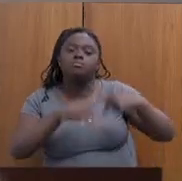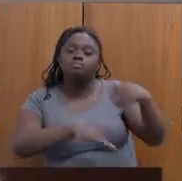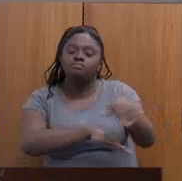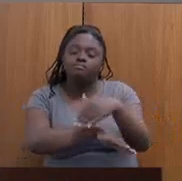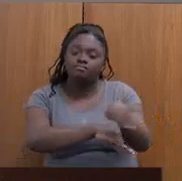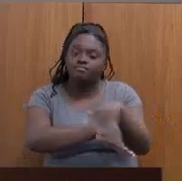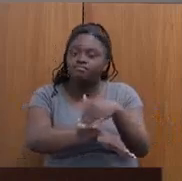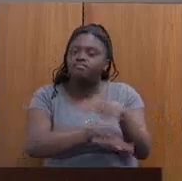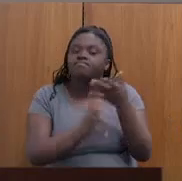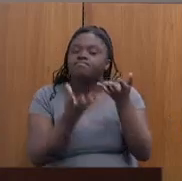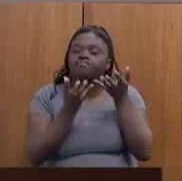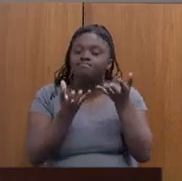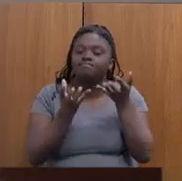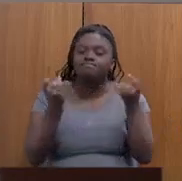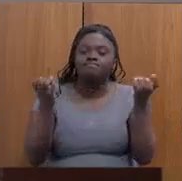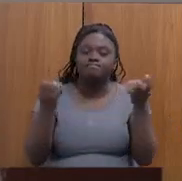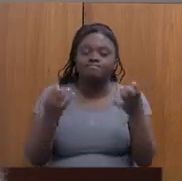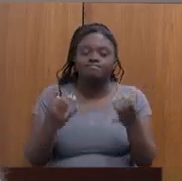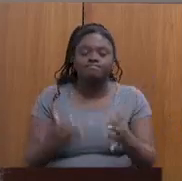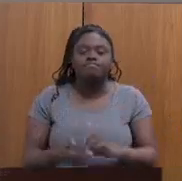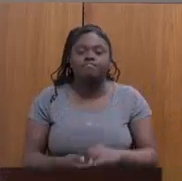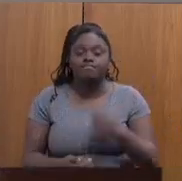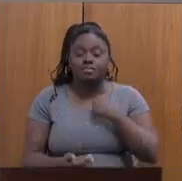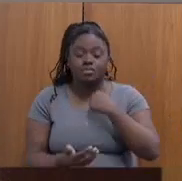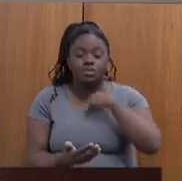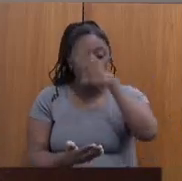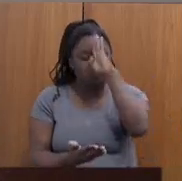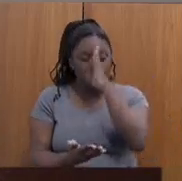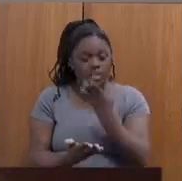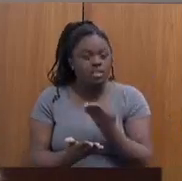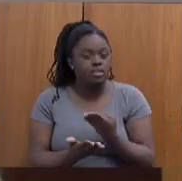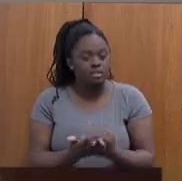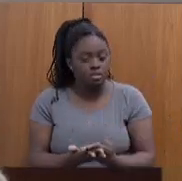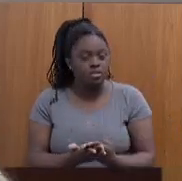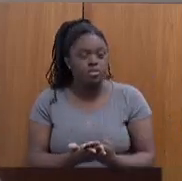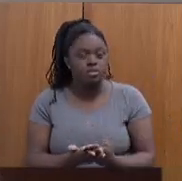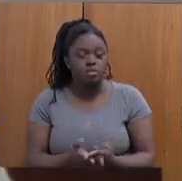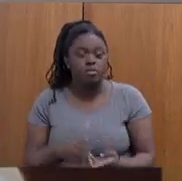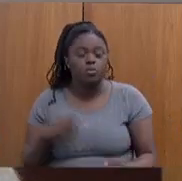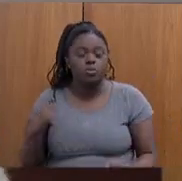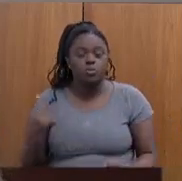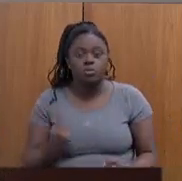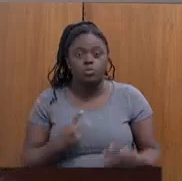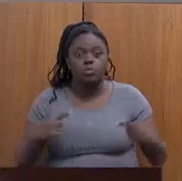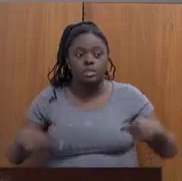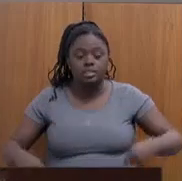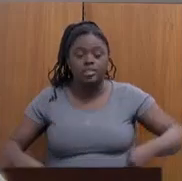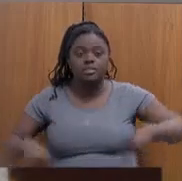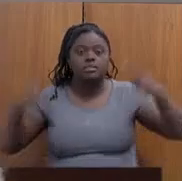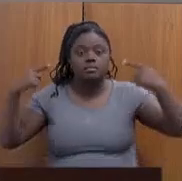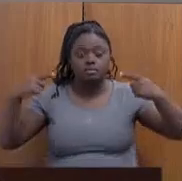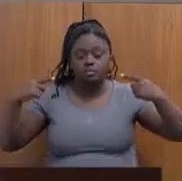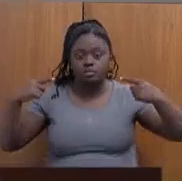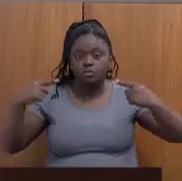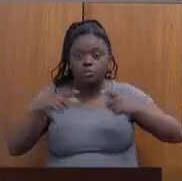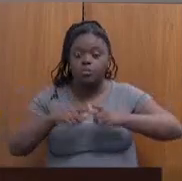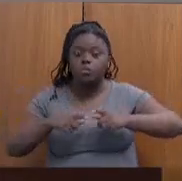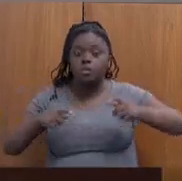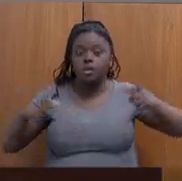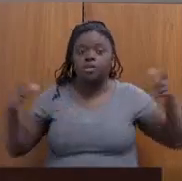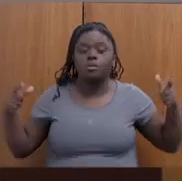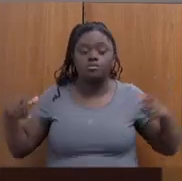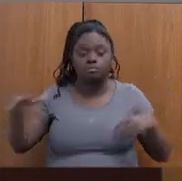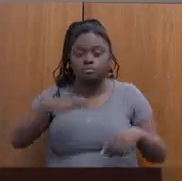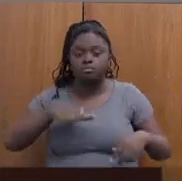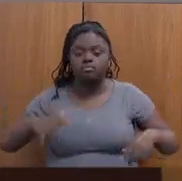eu gostaria de falar o seguinte, que eu acredito que é o nosso maior desafio em termos de política pública